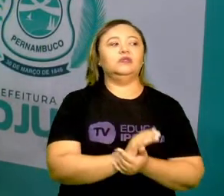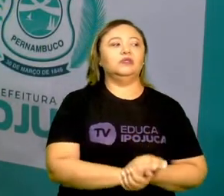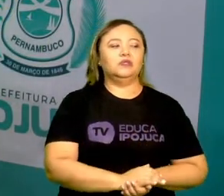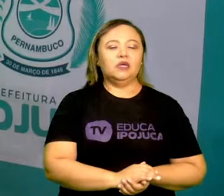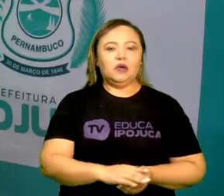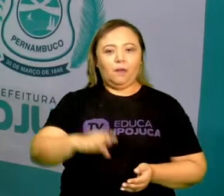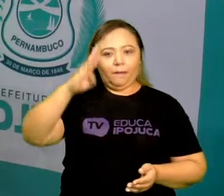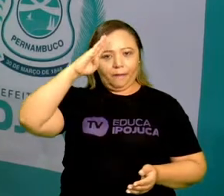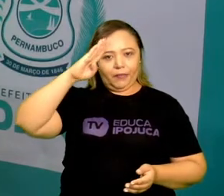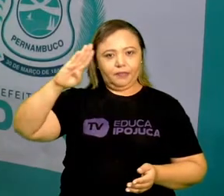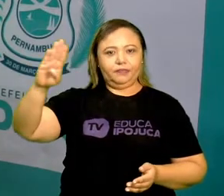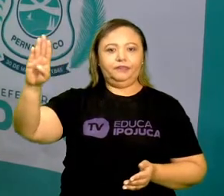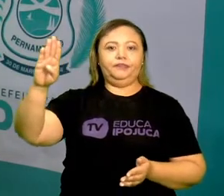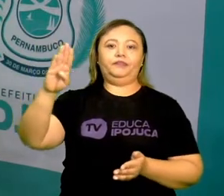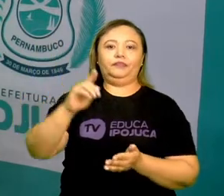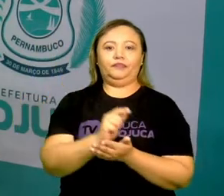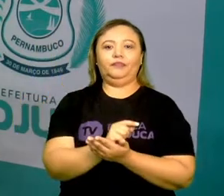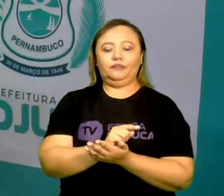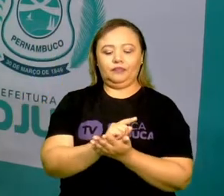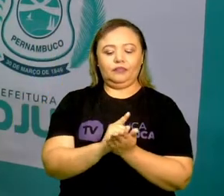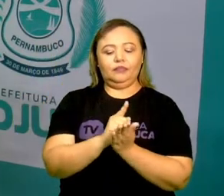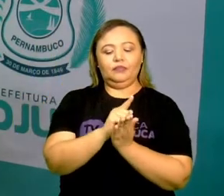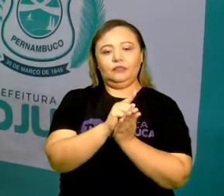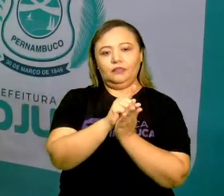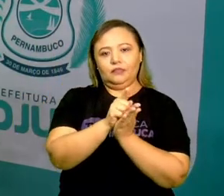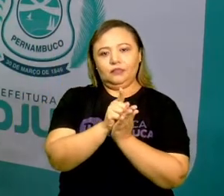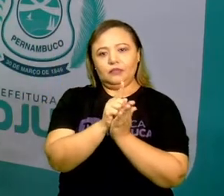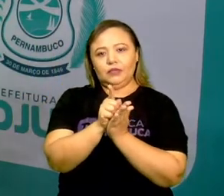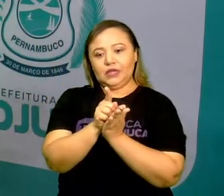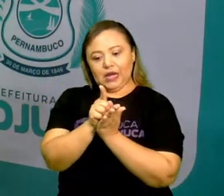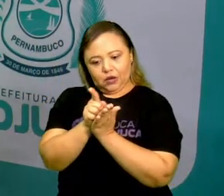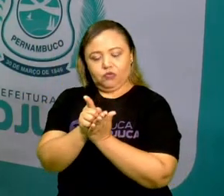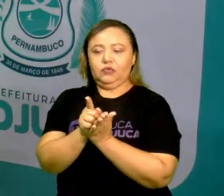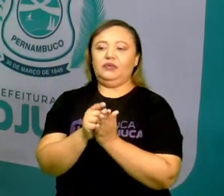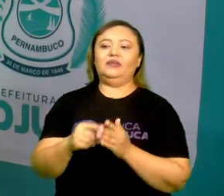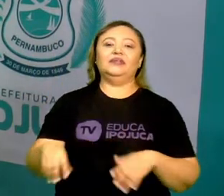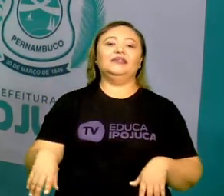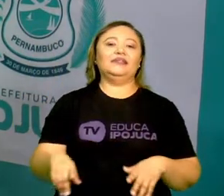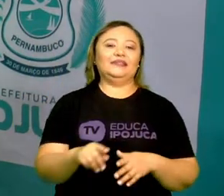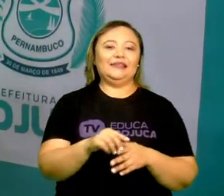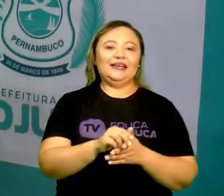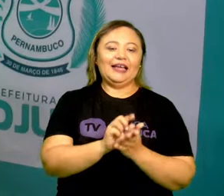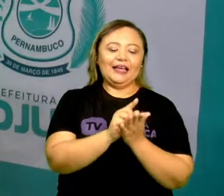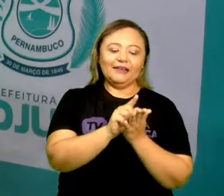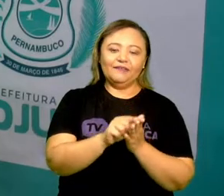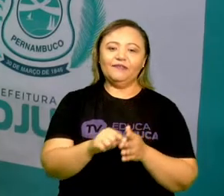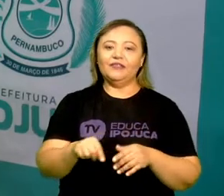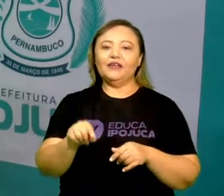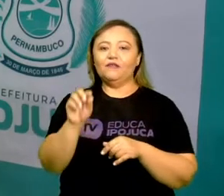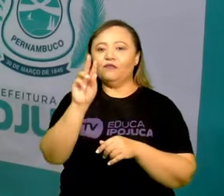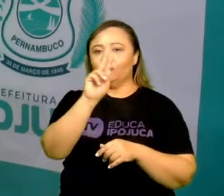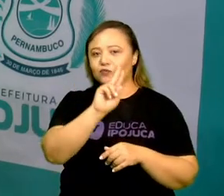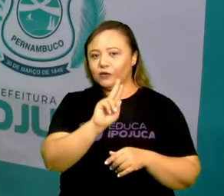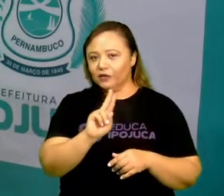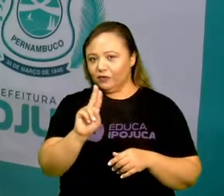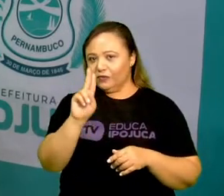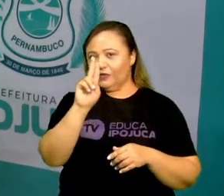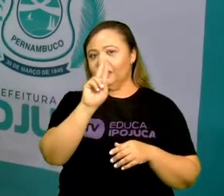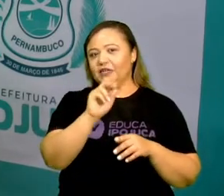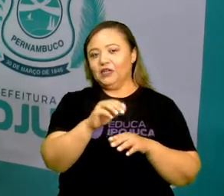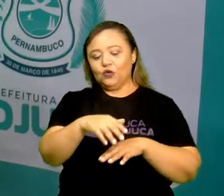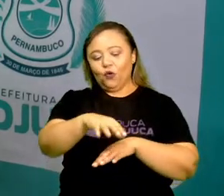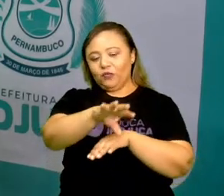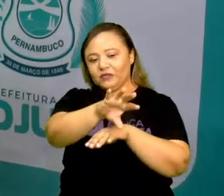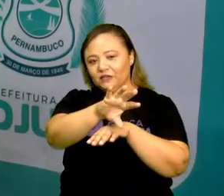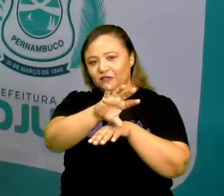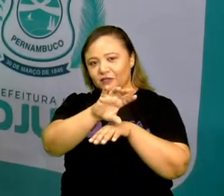O principal mecanismo da bússola é a sua agulha magnetizada, que funciona como um imã. Lembra que a gente